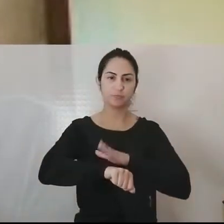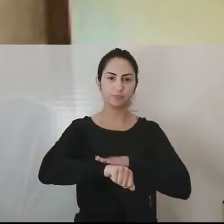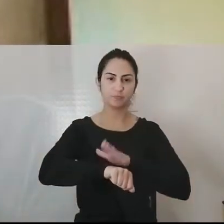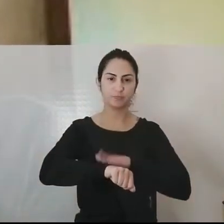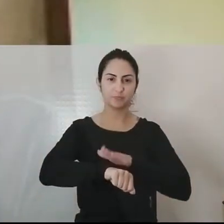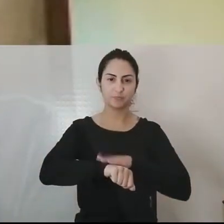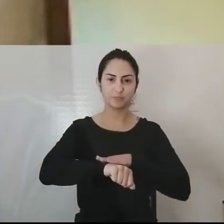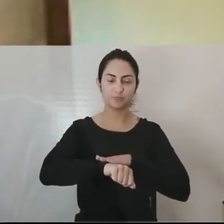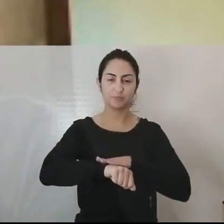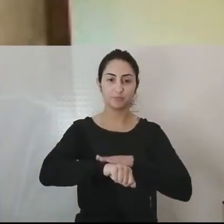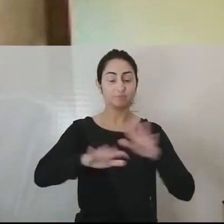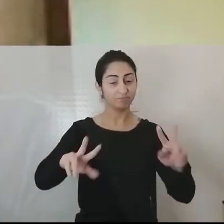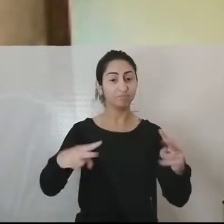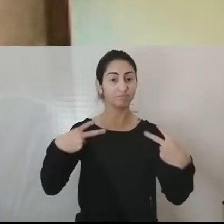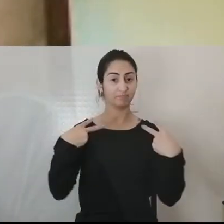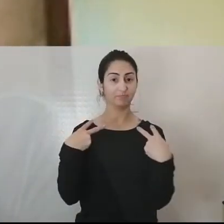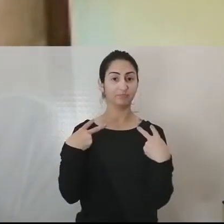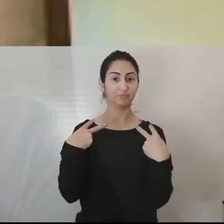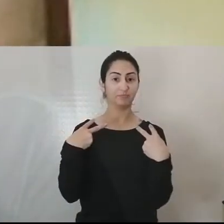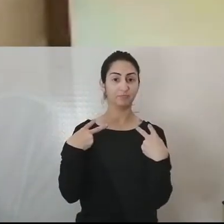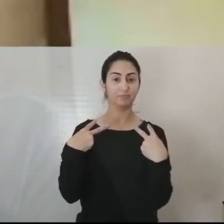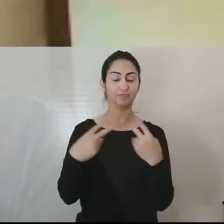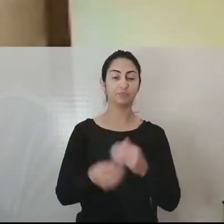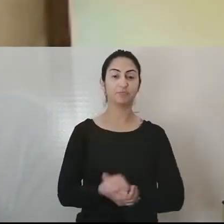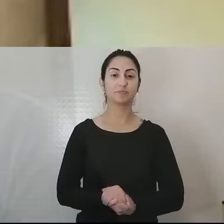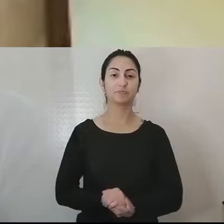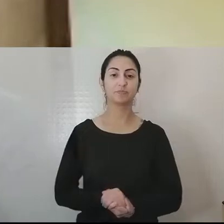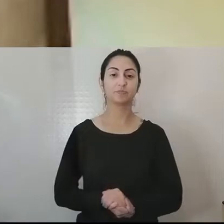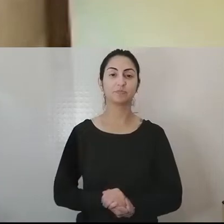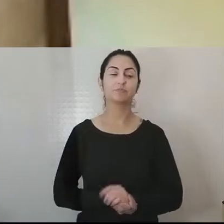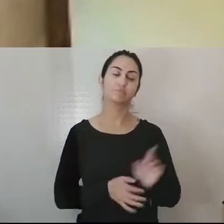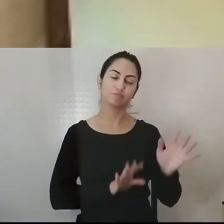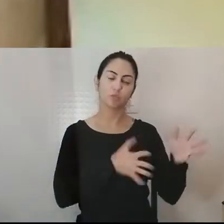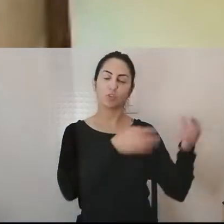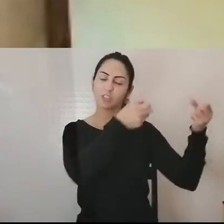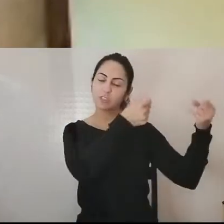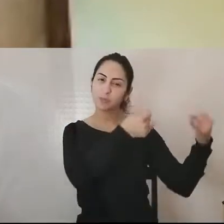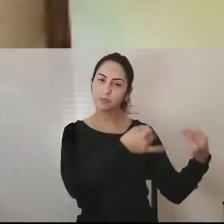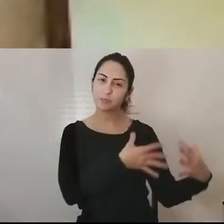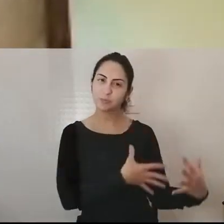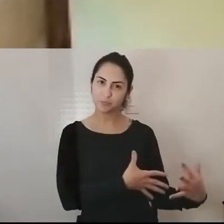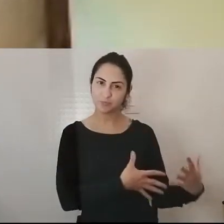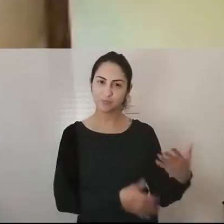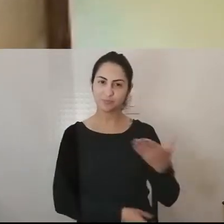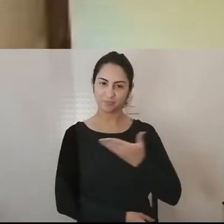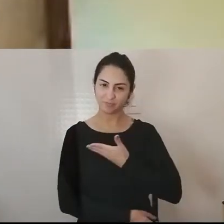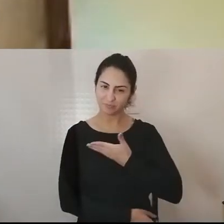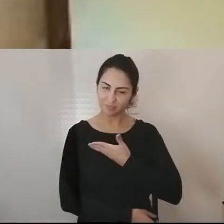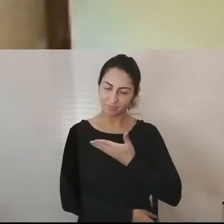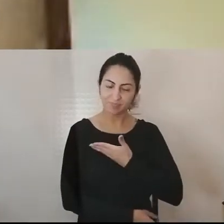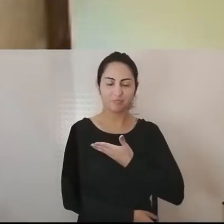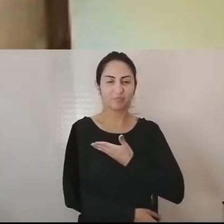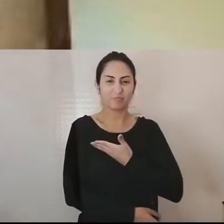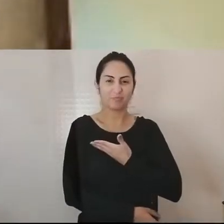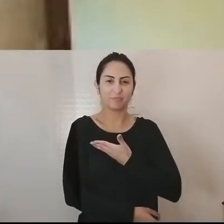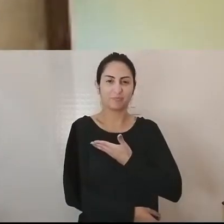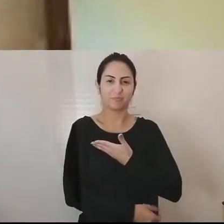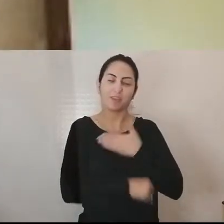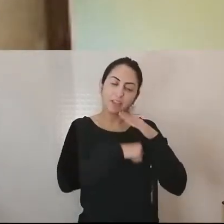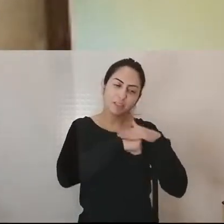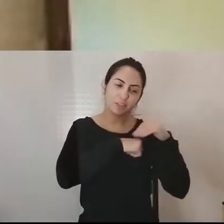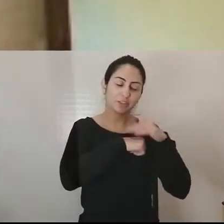me escutam. Como disse muito bem, a colega, querida, amiga Laura